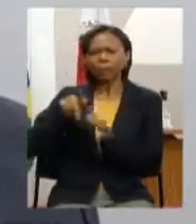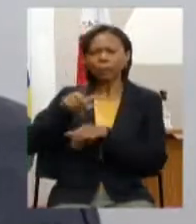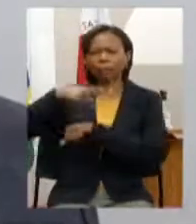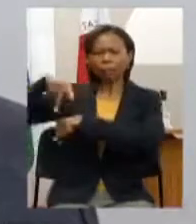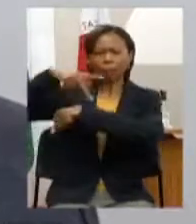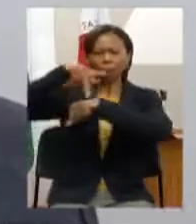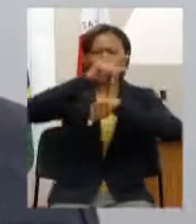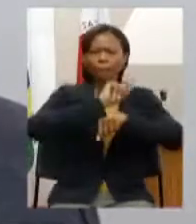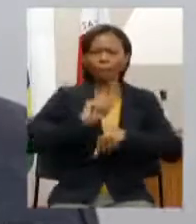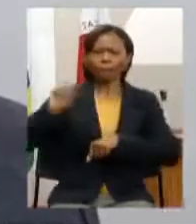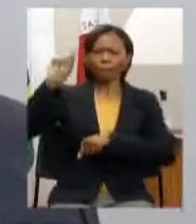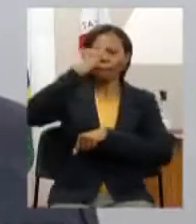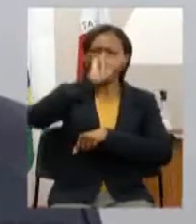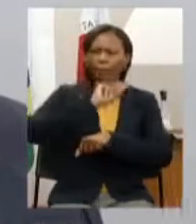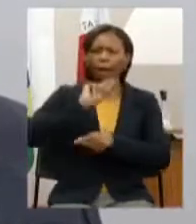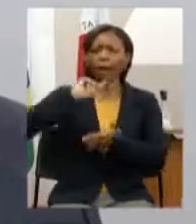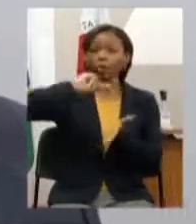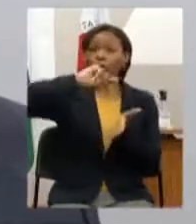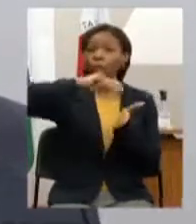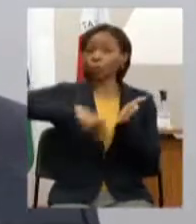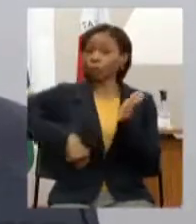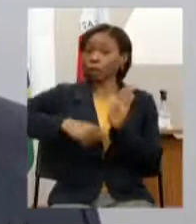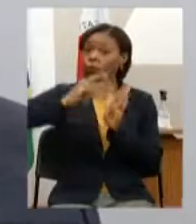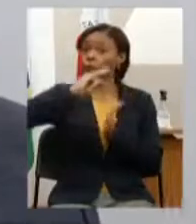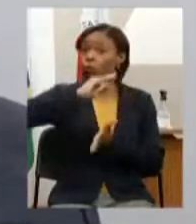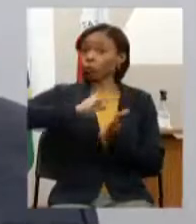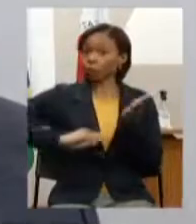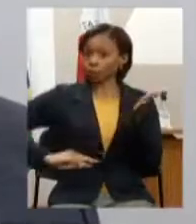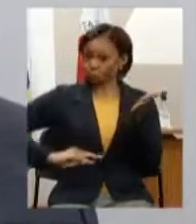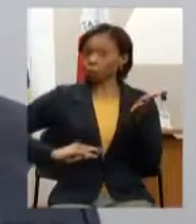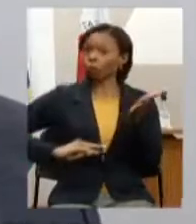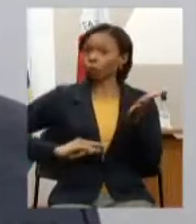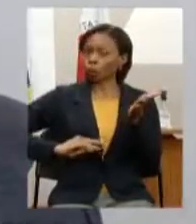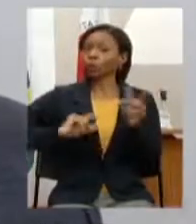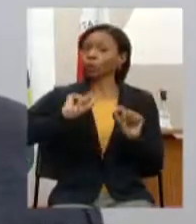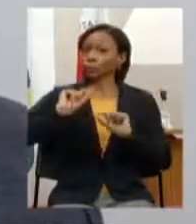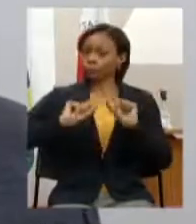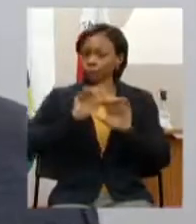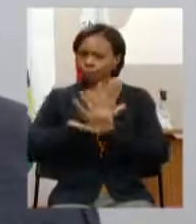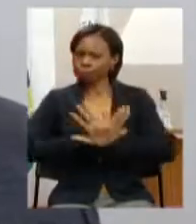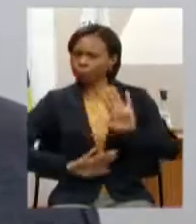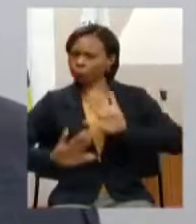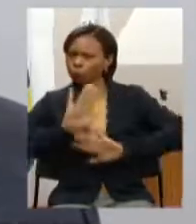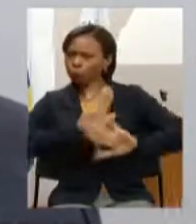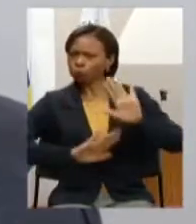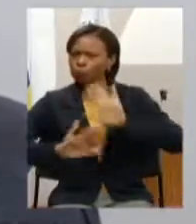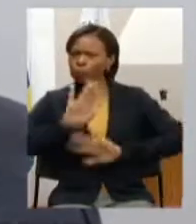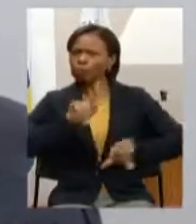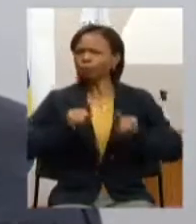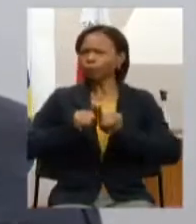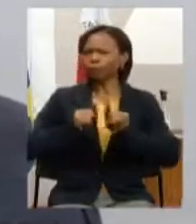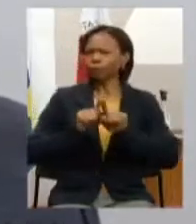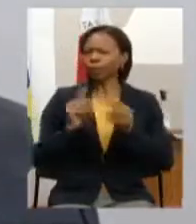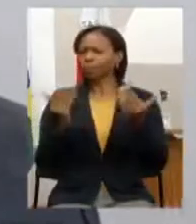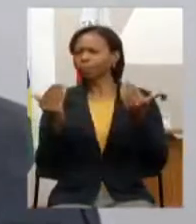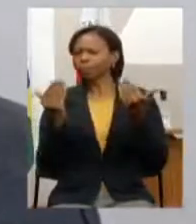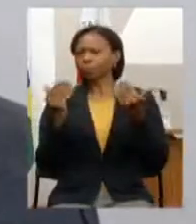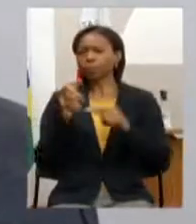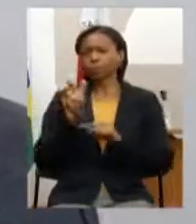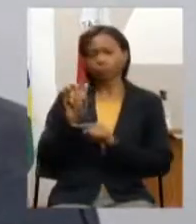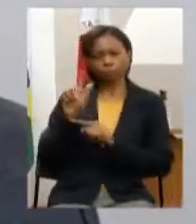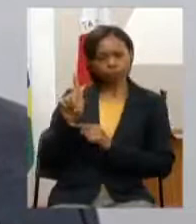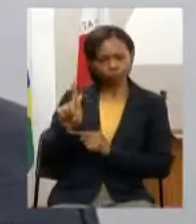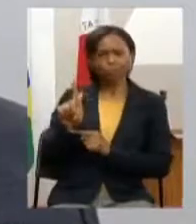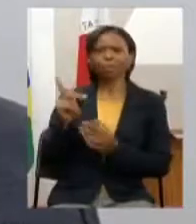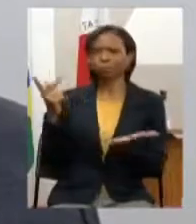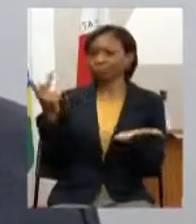um pedido de moratória com base no princípio da precaução até que desconfianças em relação a 5G possam ser